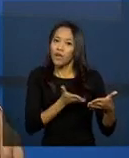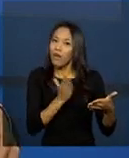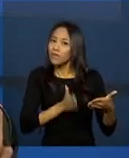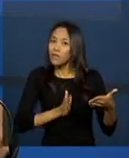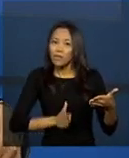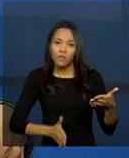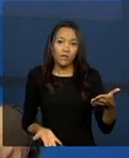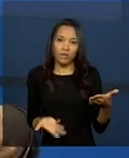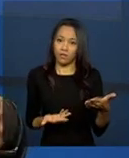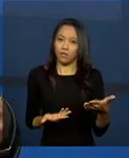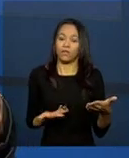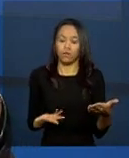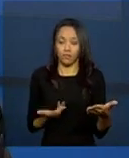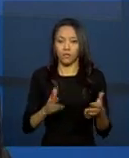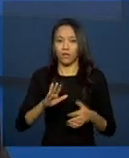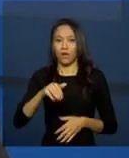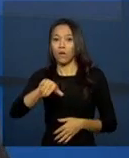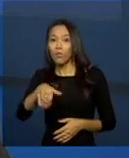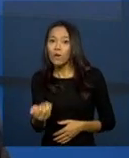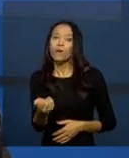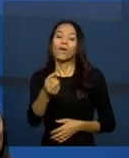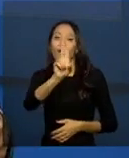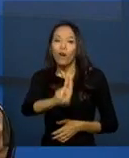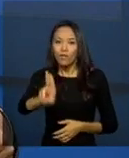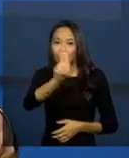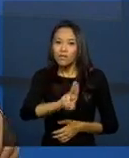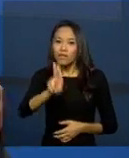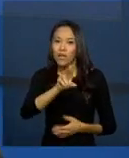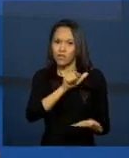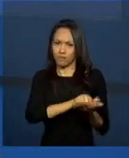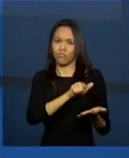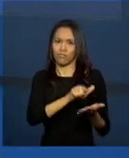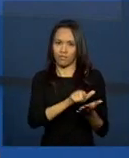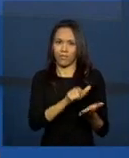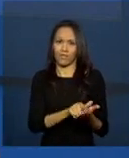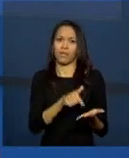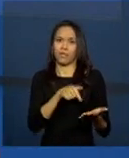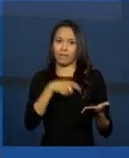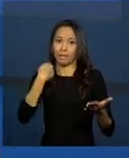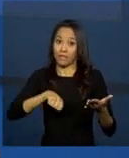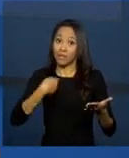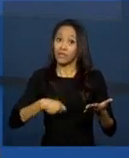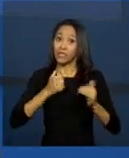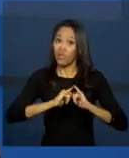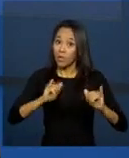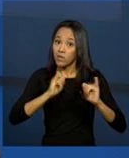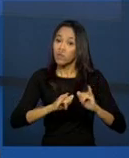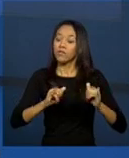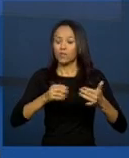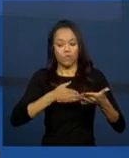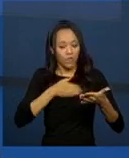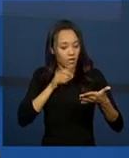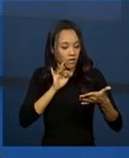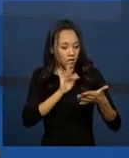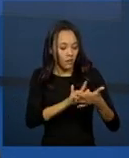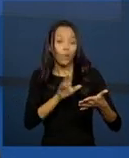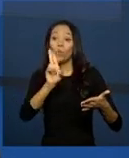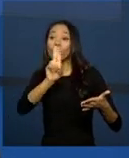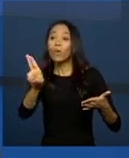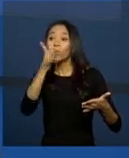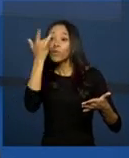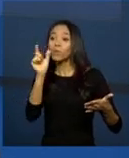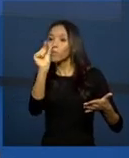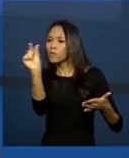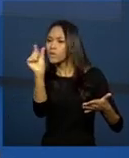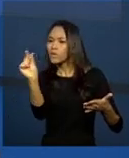Então, mesmo para a utilização do prontuário físico, que requer essas informações, você vai lá, coloca o nome da pessoa